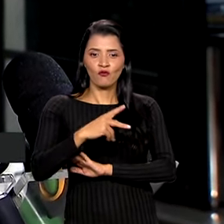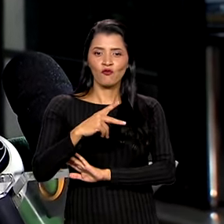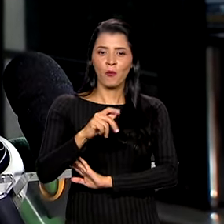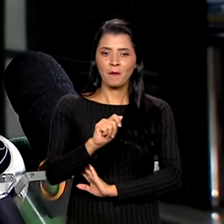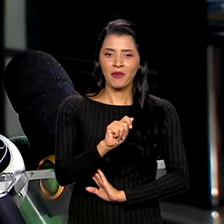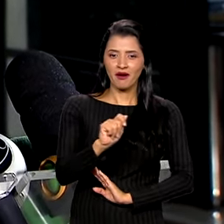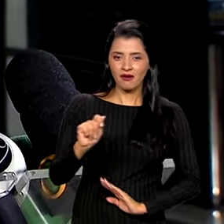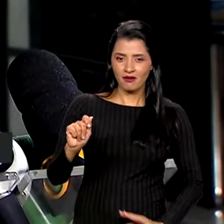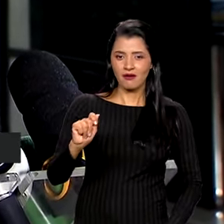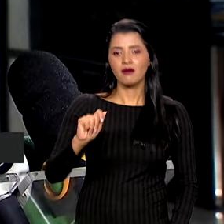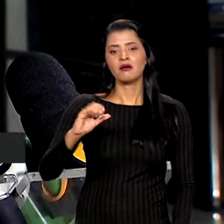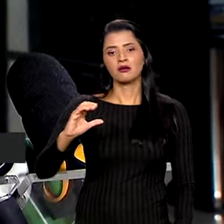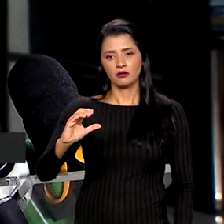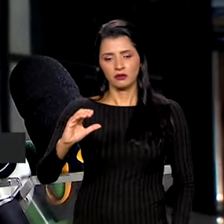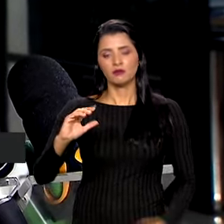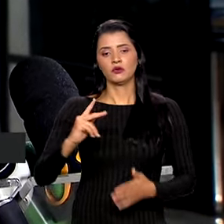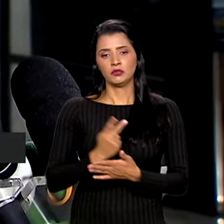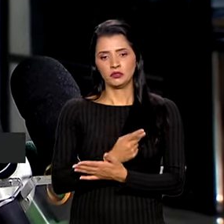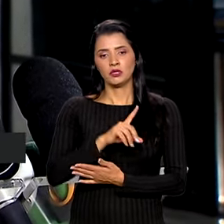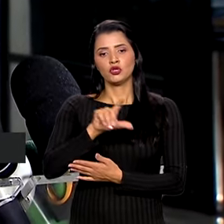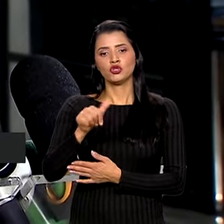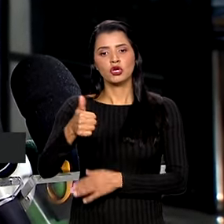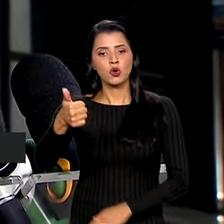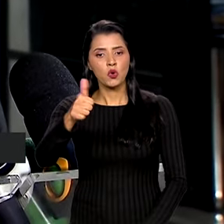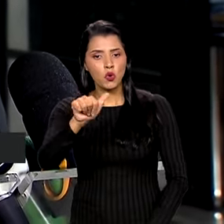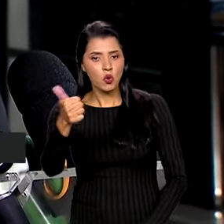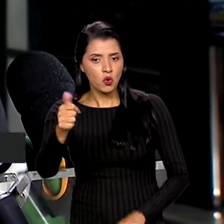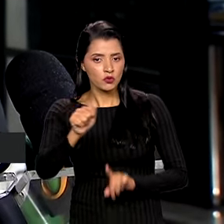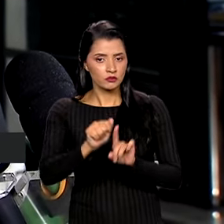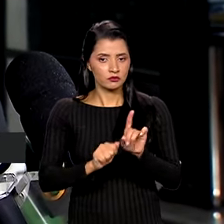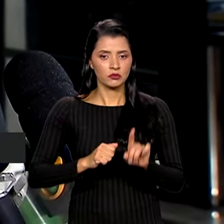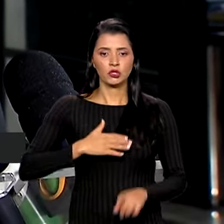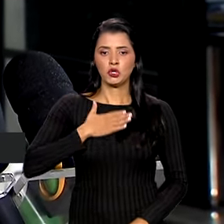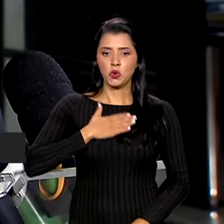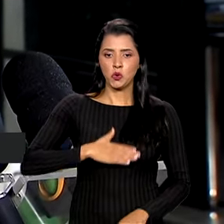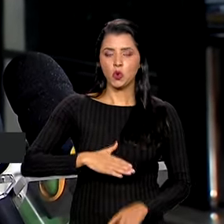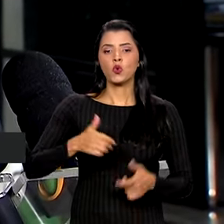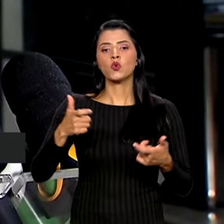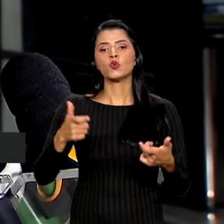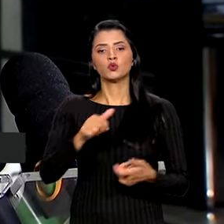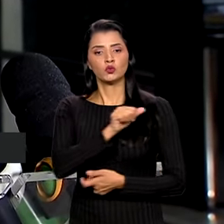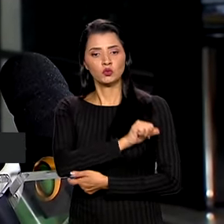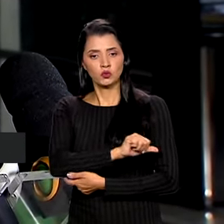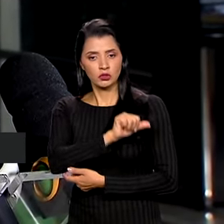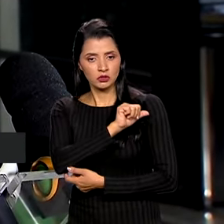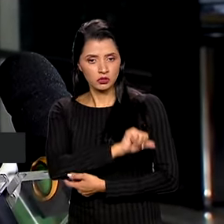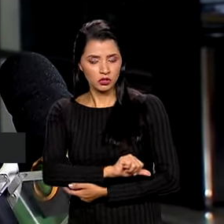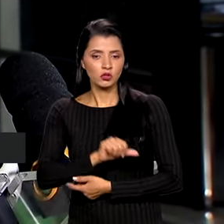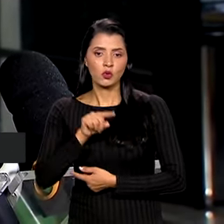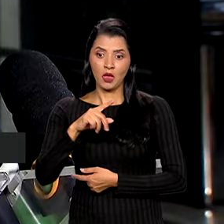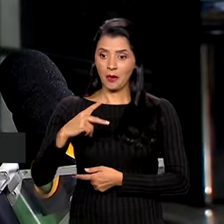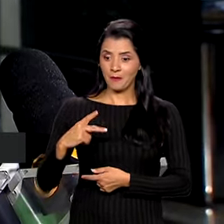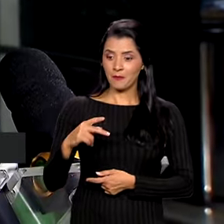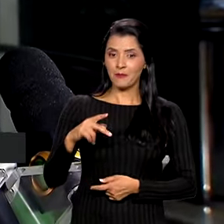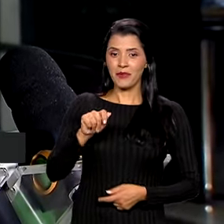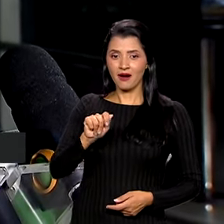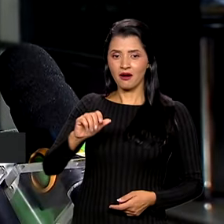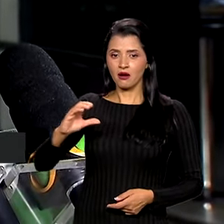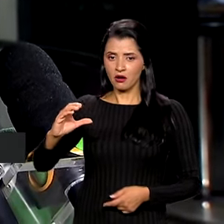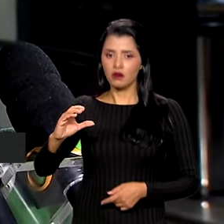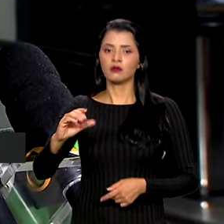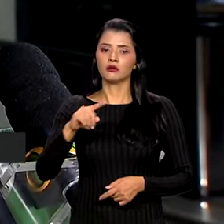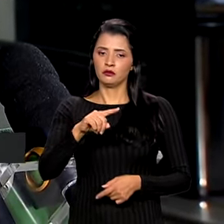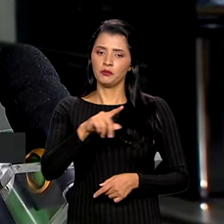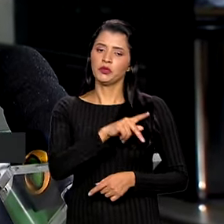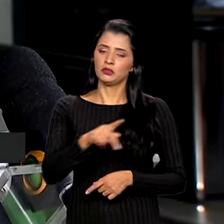que ocorrerá no dia 11, né? No Rio de Janeiro. E a partir do PAC, o presidente quer intensificar ainda mais